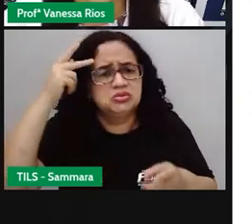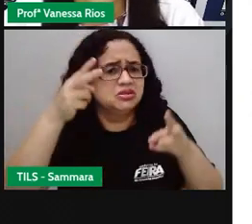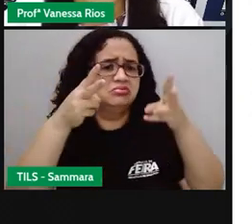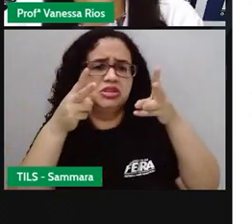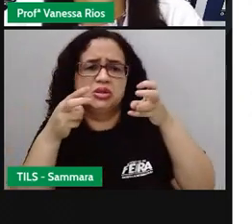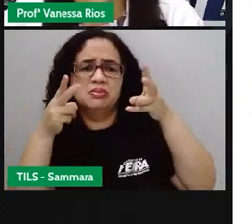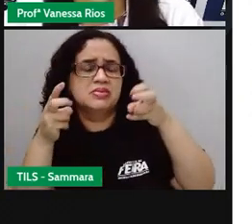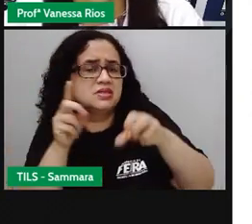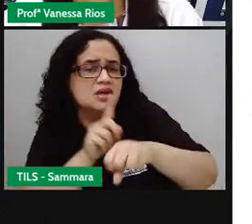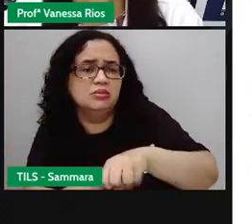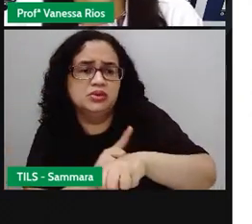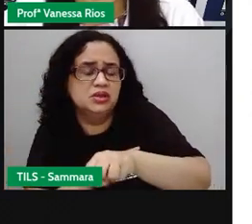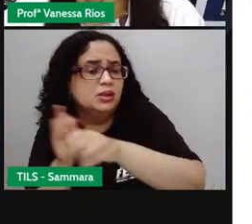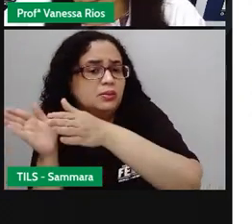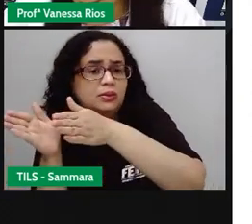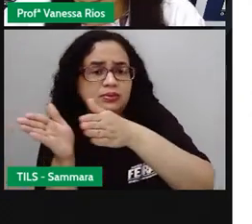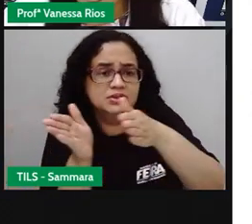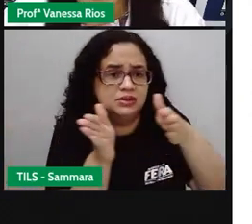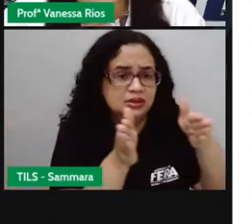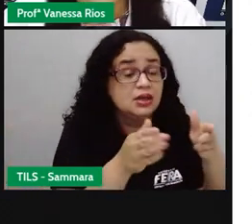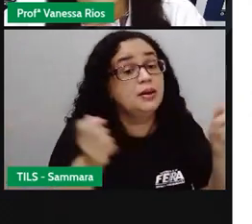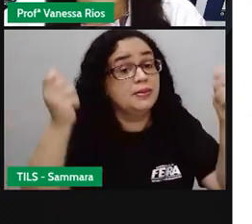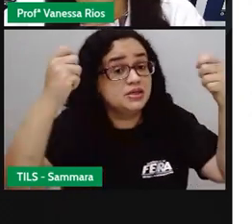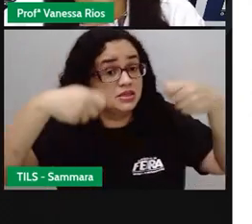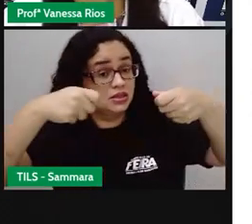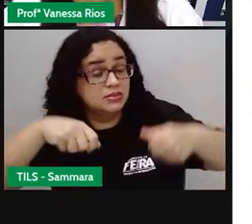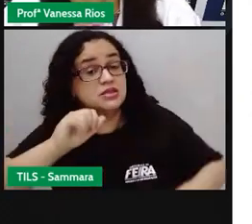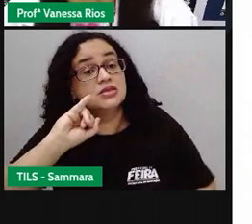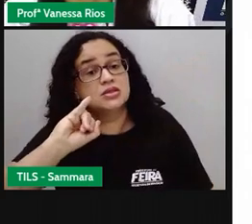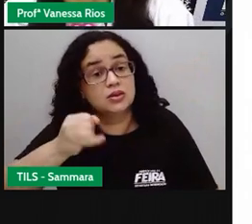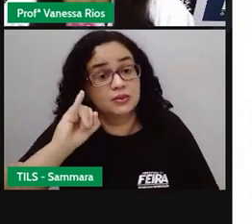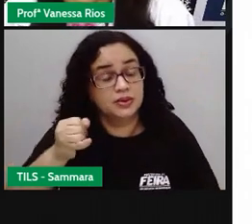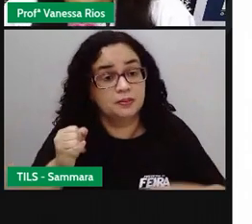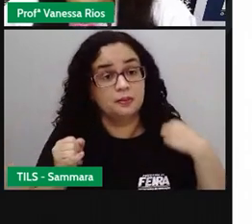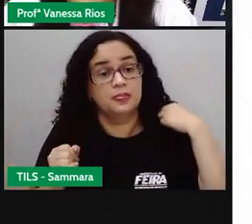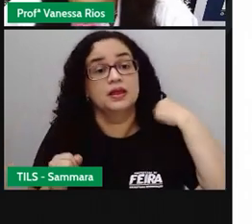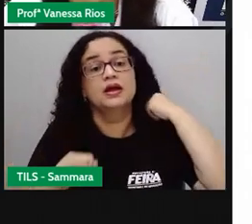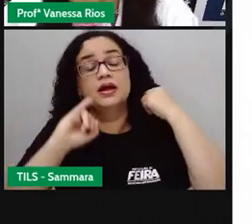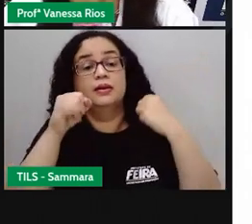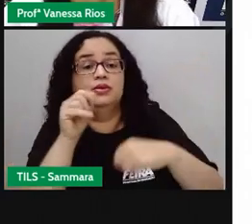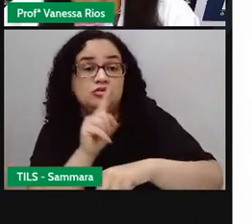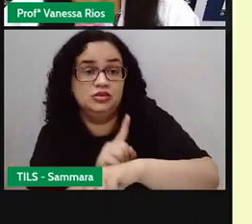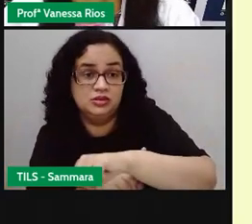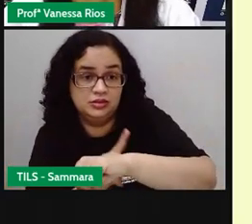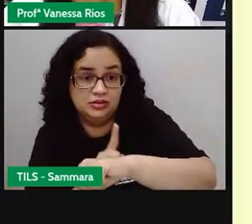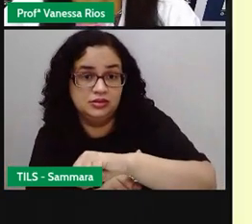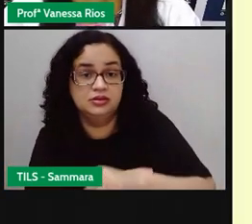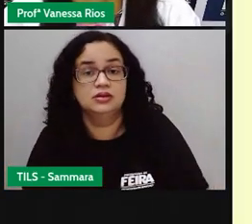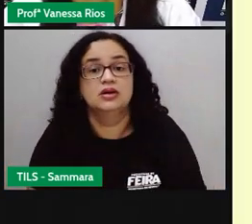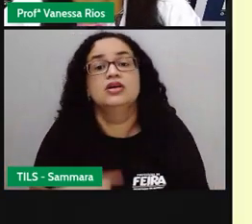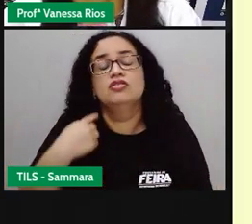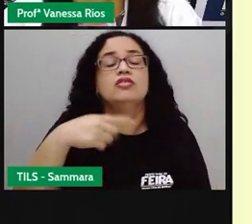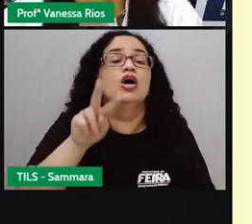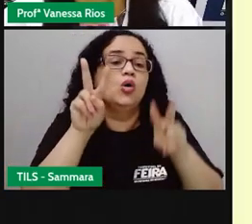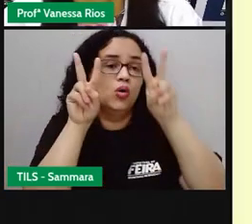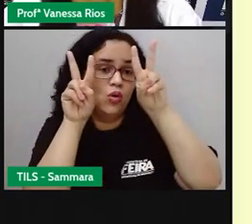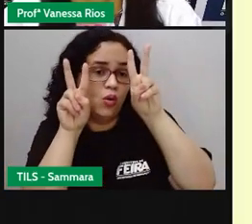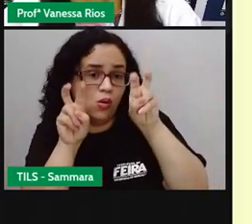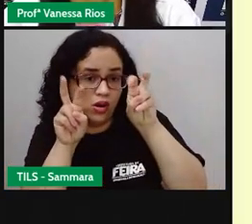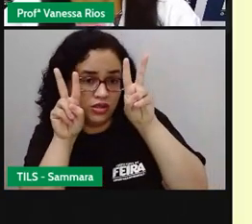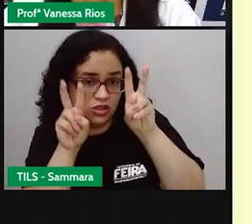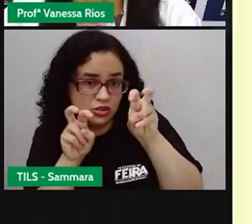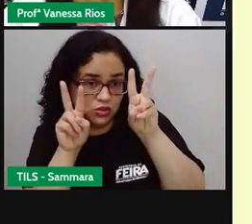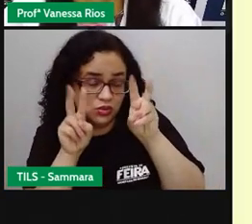Mas é preciso aproveitar. E aí, falando em aproveitar o tempo, a gente vai para o assunto, né,